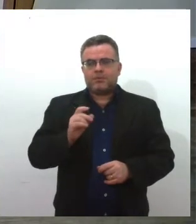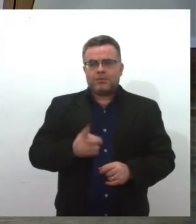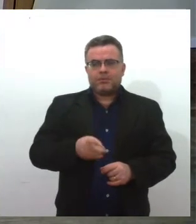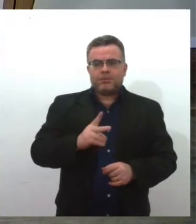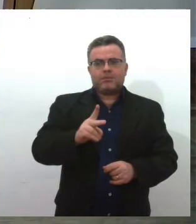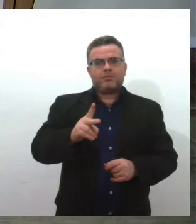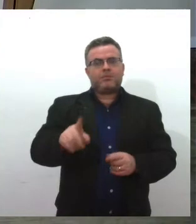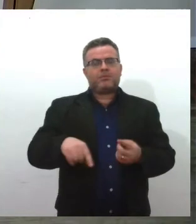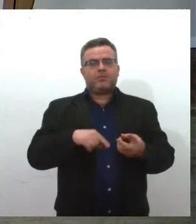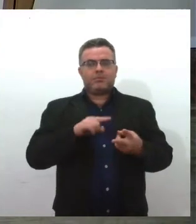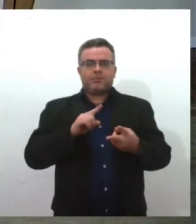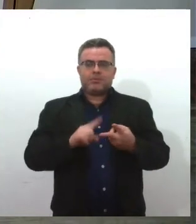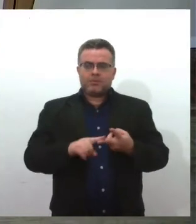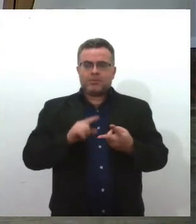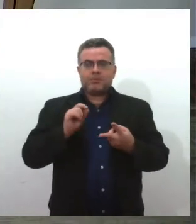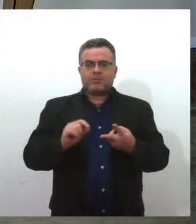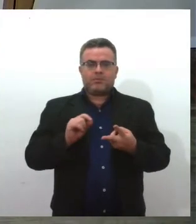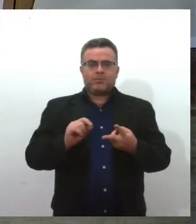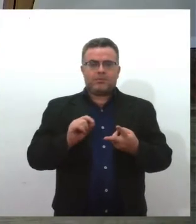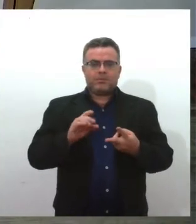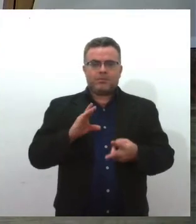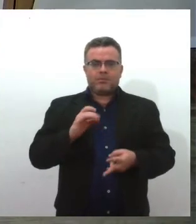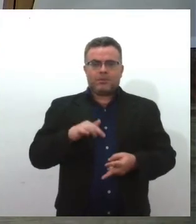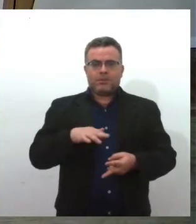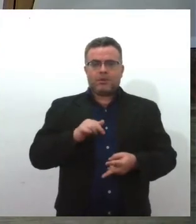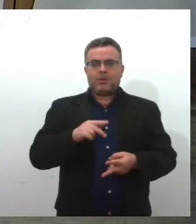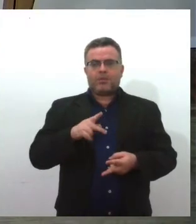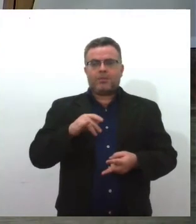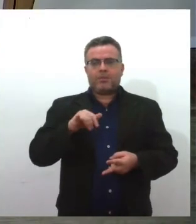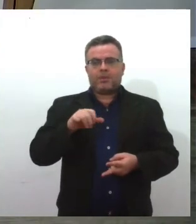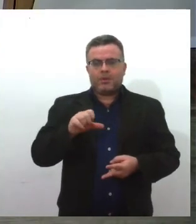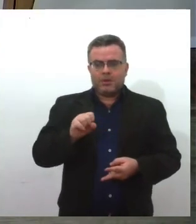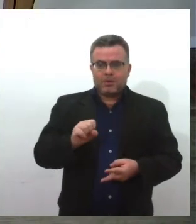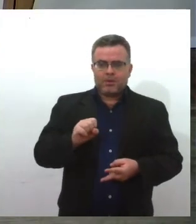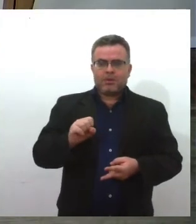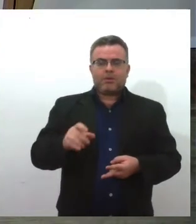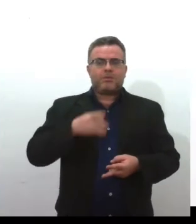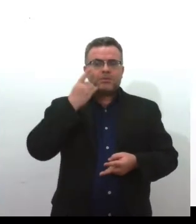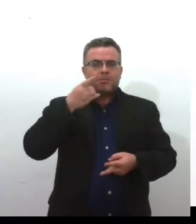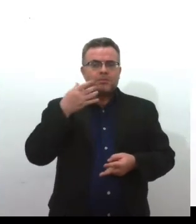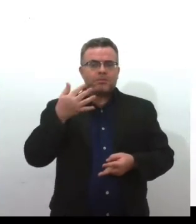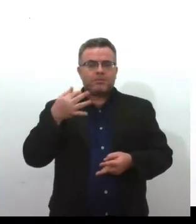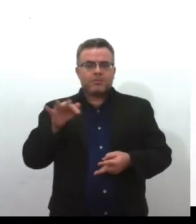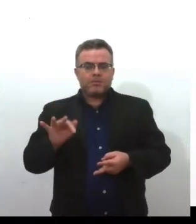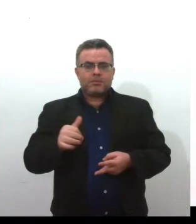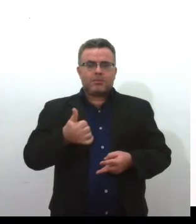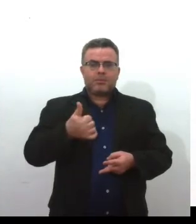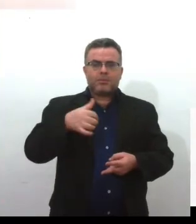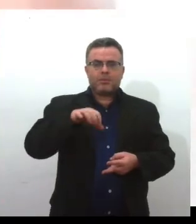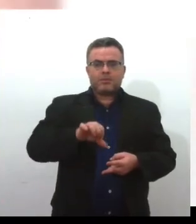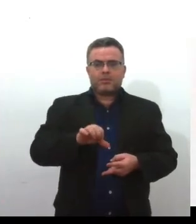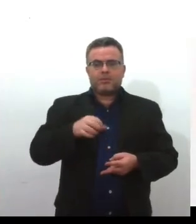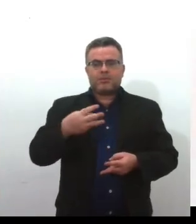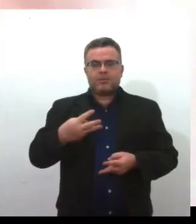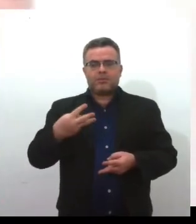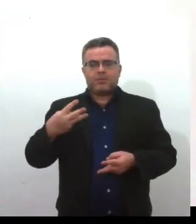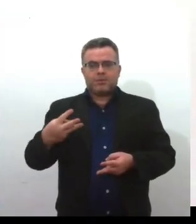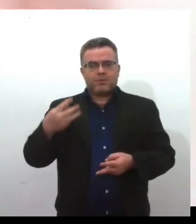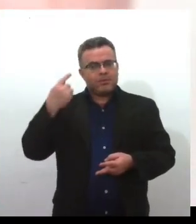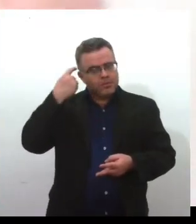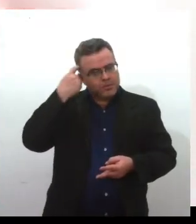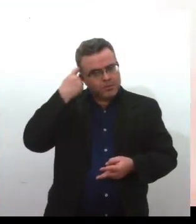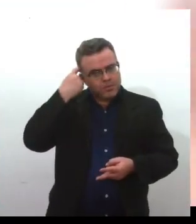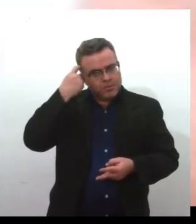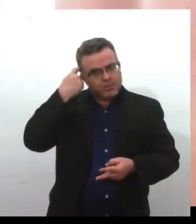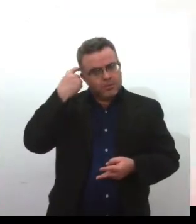vamos ter a Carlota Pereira, deputada federal em 1933, não é? E aí, no